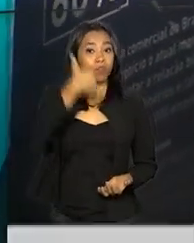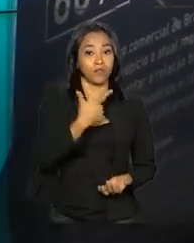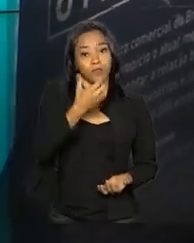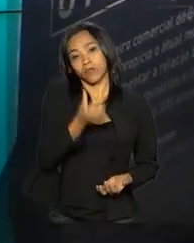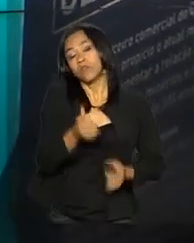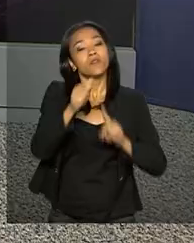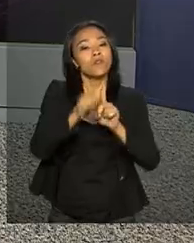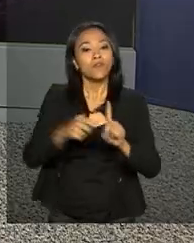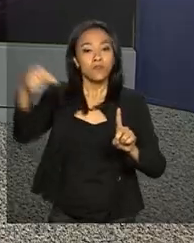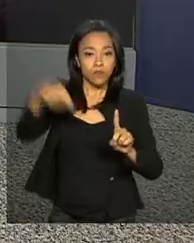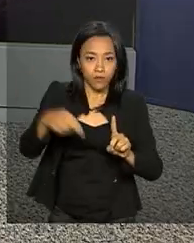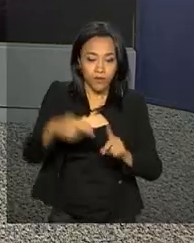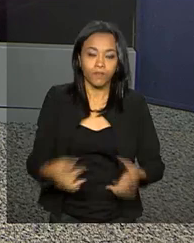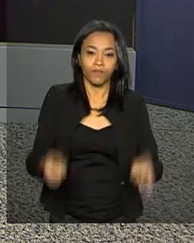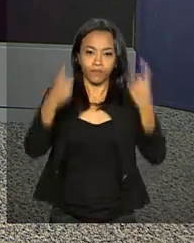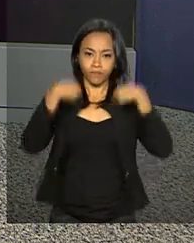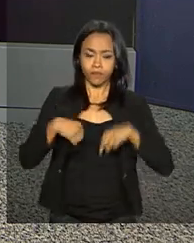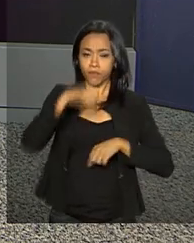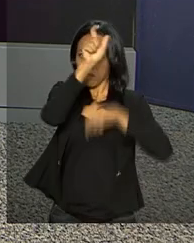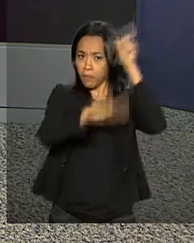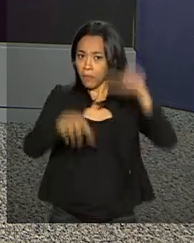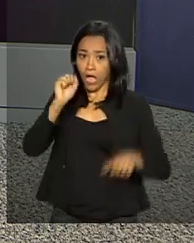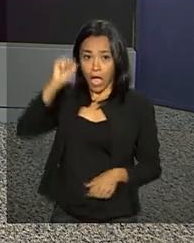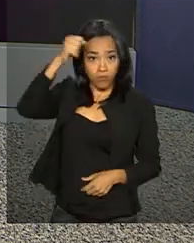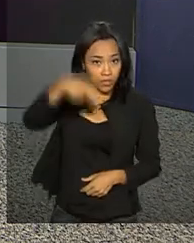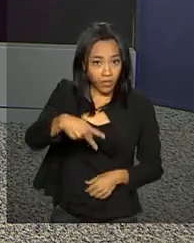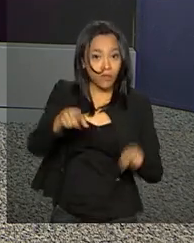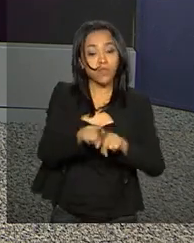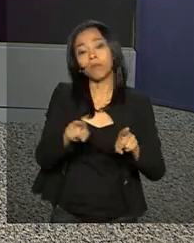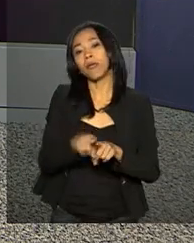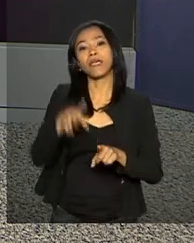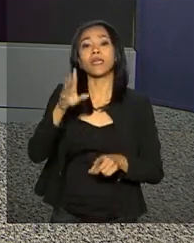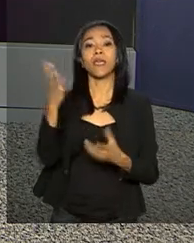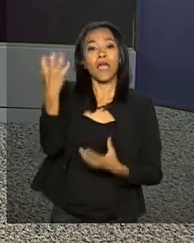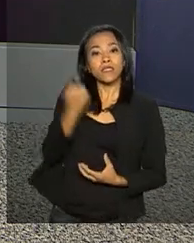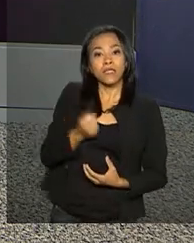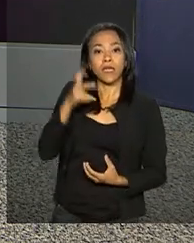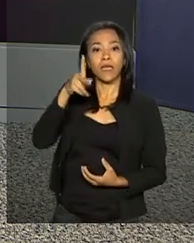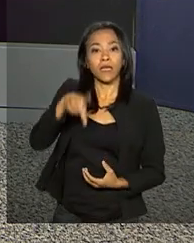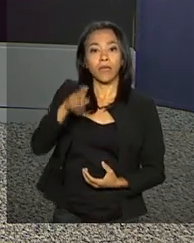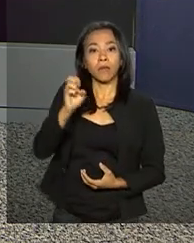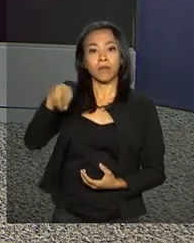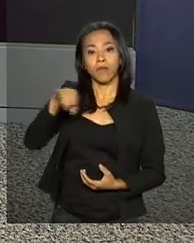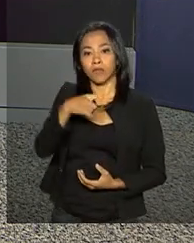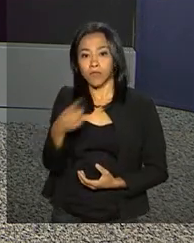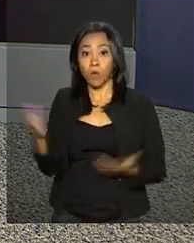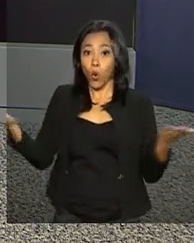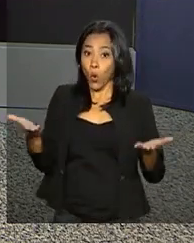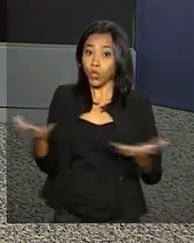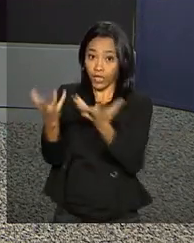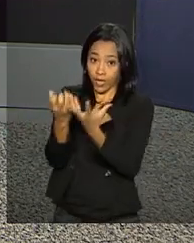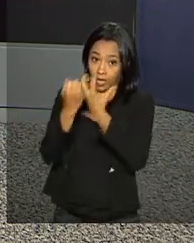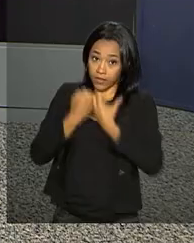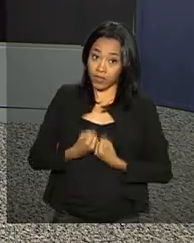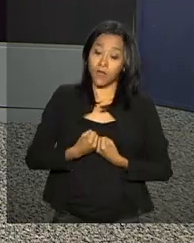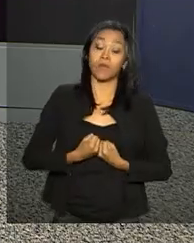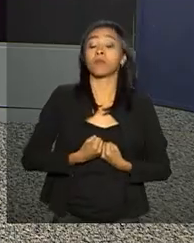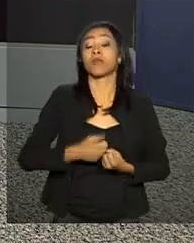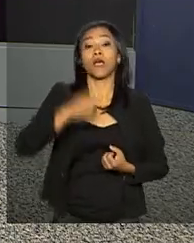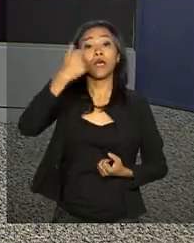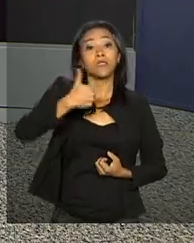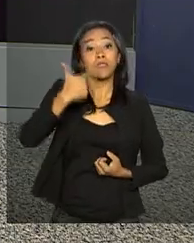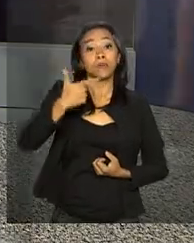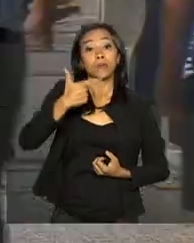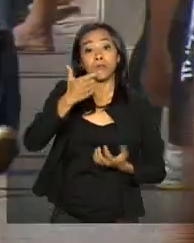novembro. Aposentados e pensionistas do INSS começam a receber hoje a segunda parcela do 13º salário.